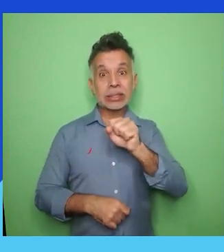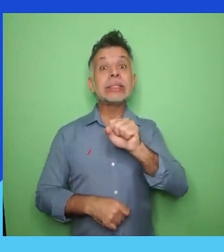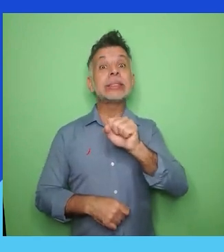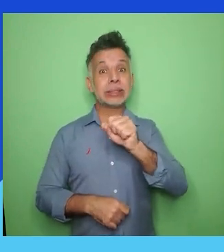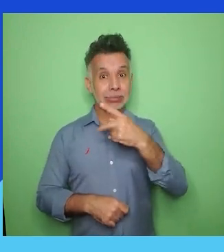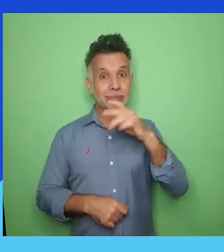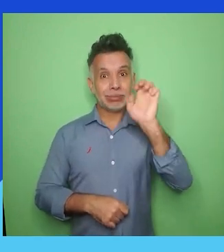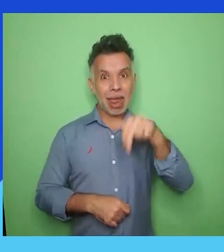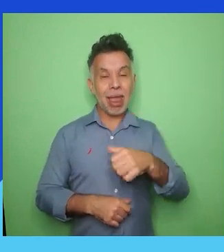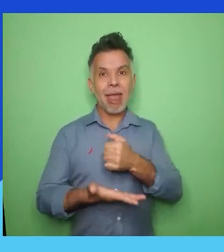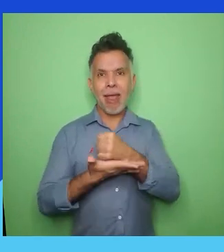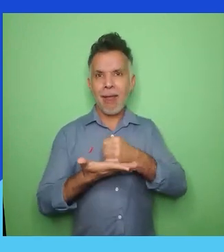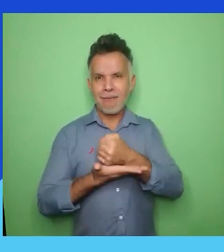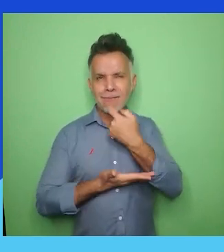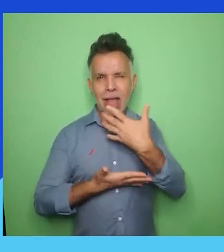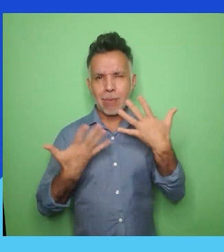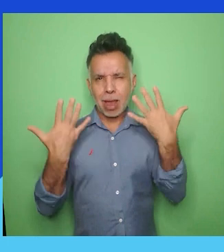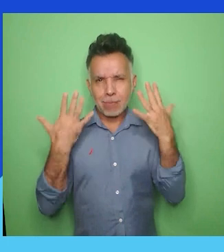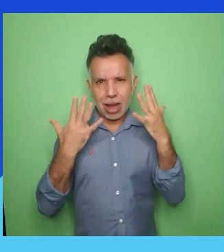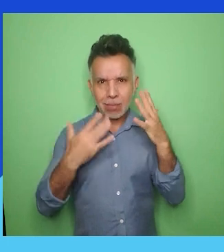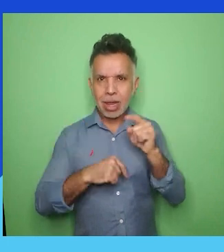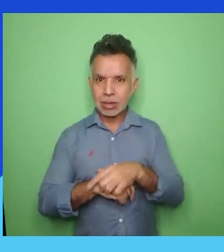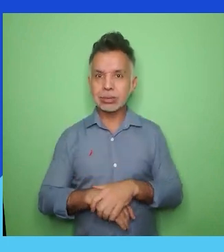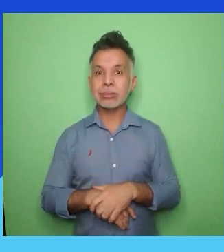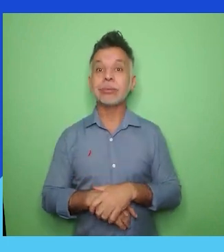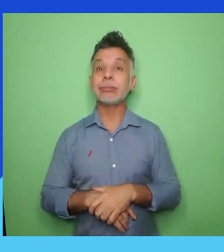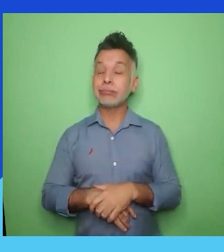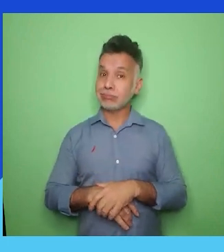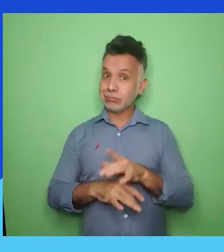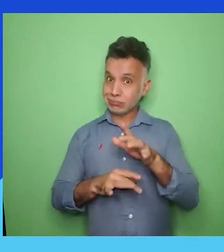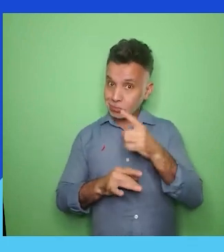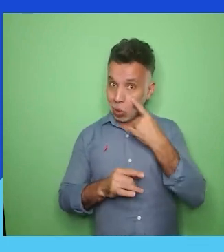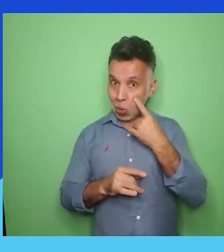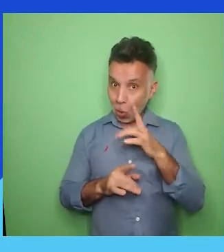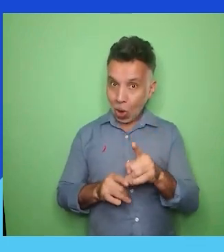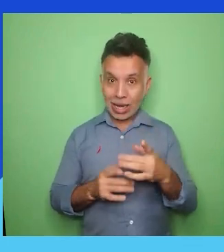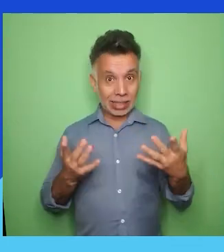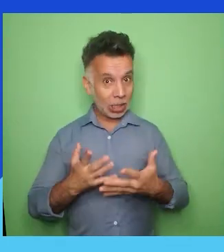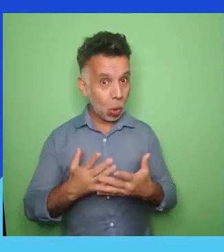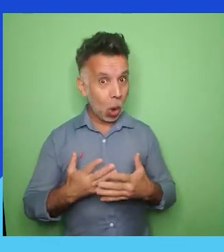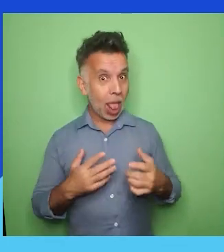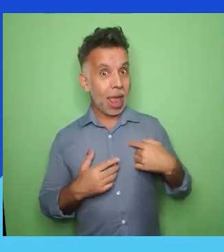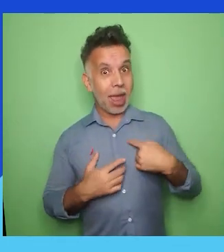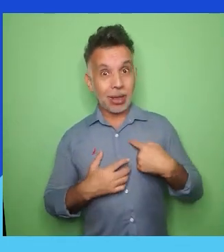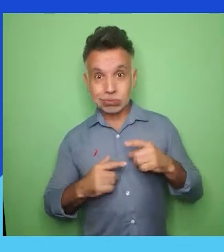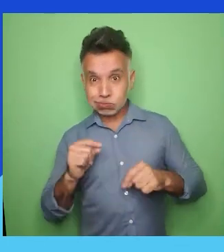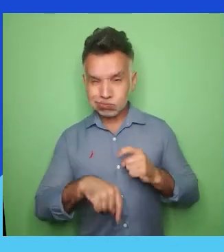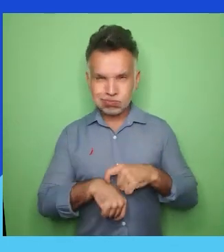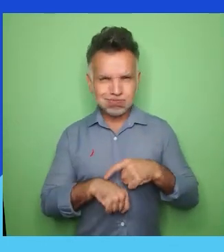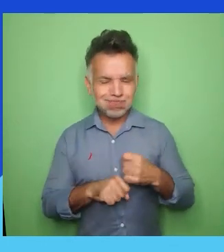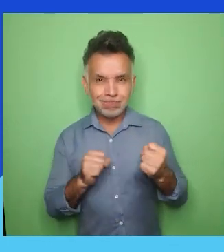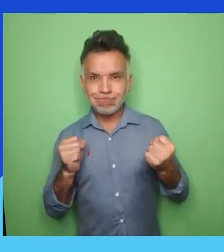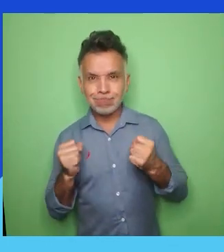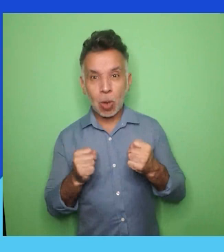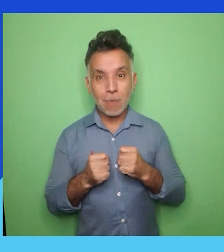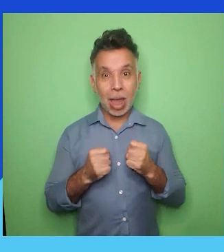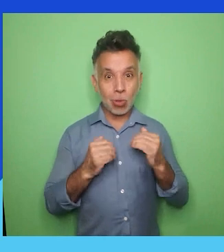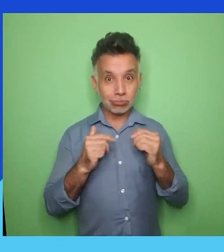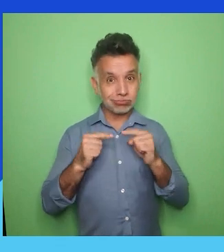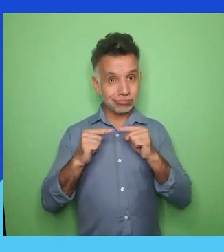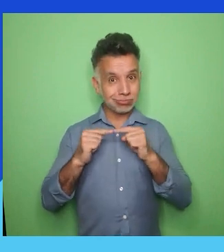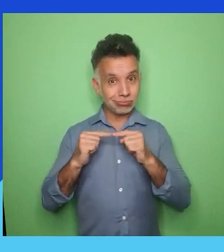Gente, agora o momento do nosso pódium. Em terceiro lugar, temos a Mastercard,